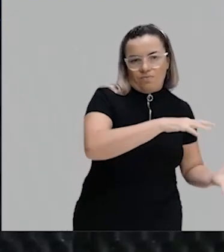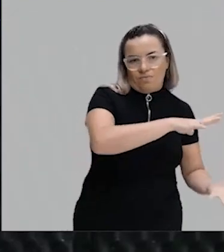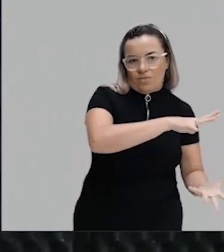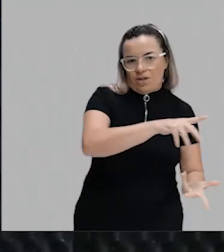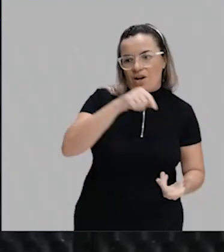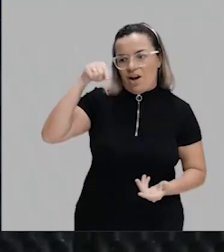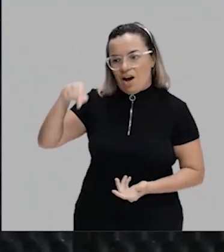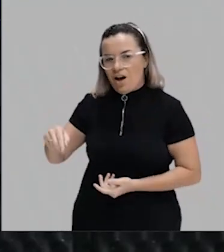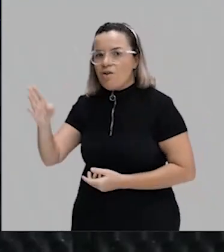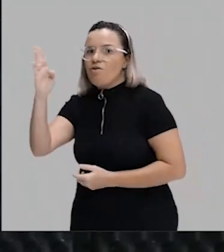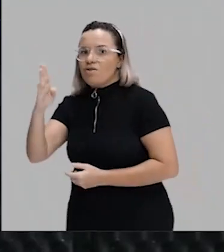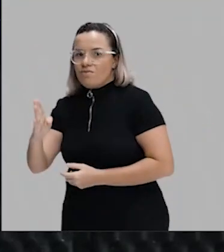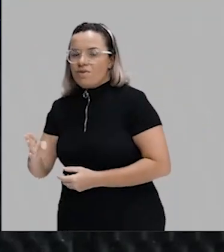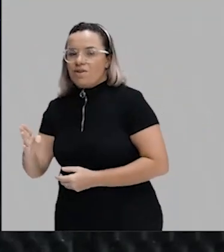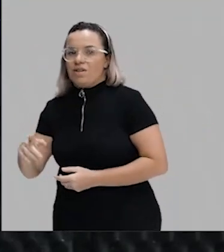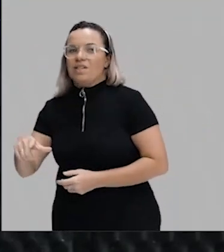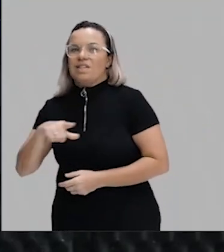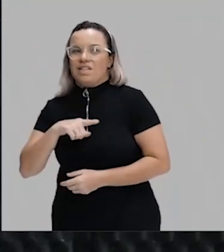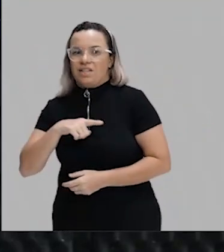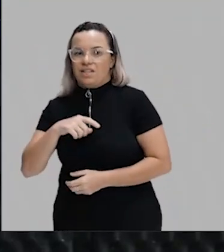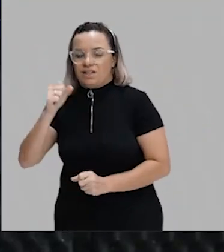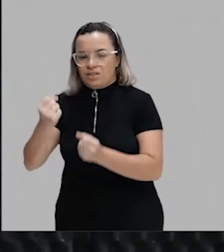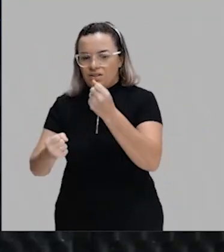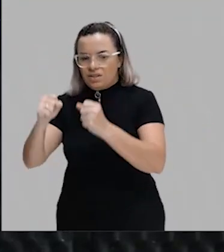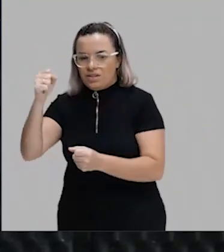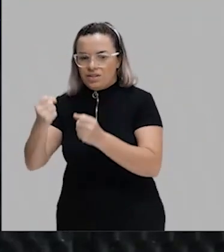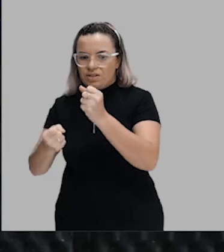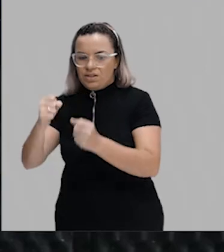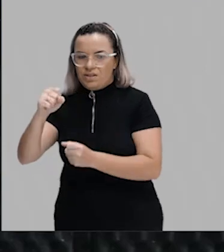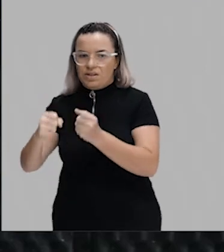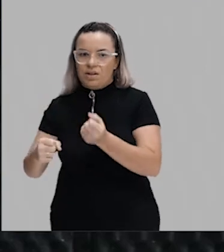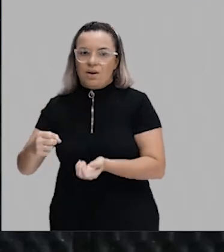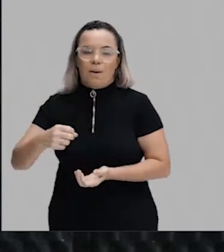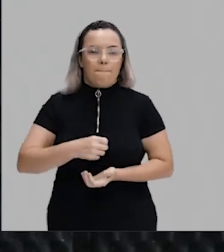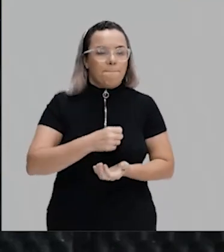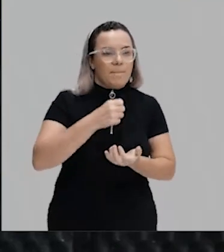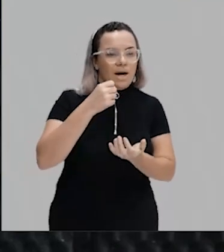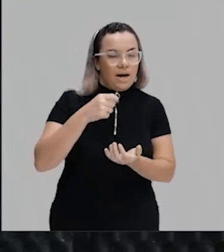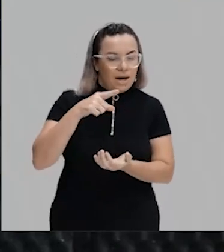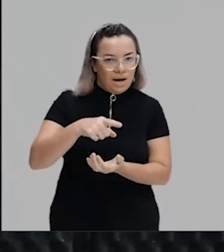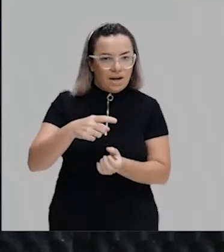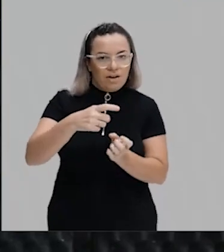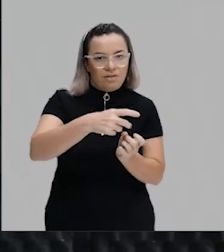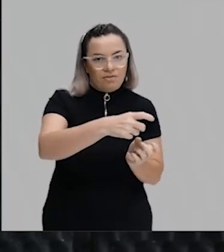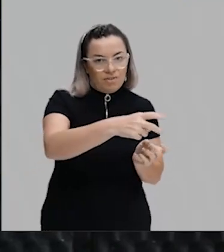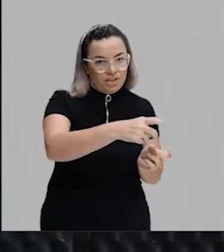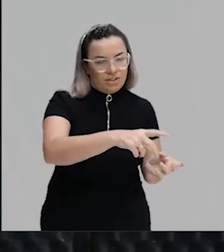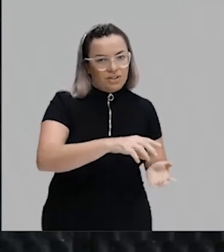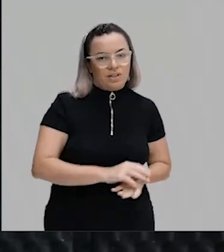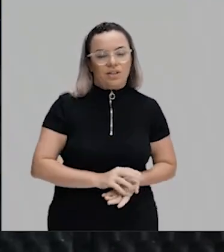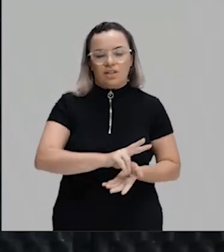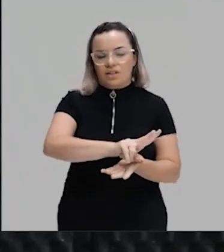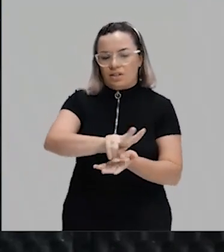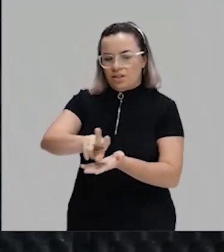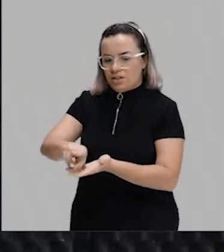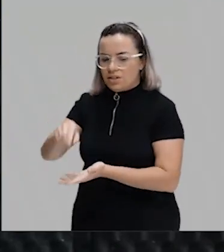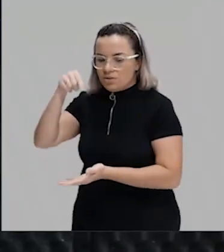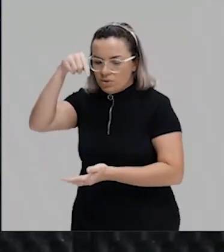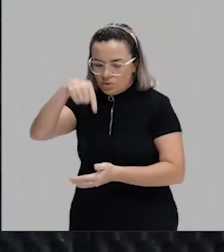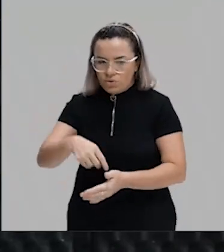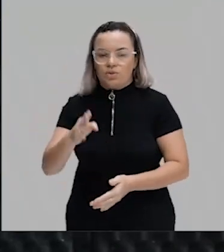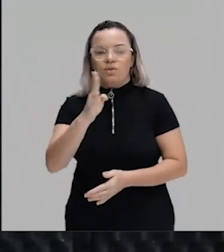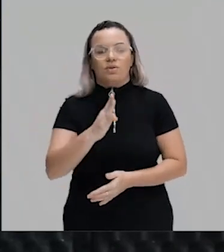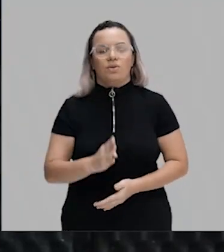se industrializar para fornecer esses produtos. Então, tudo isso se junta para que, em 1930, no governo de Vargas, o Brasil